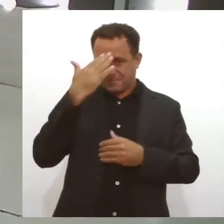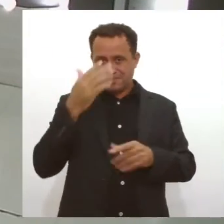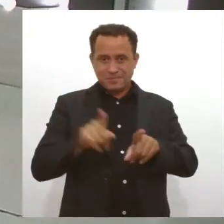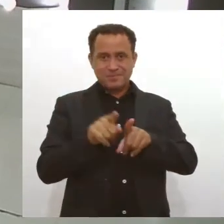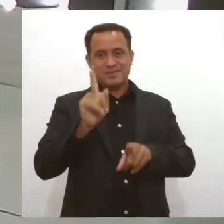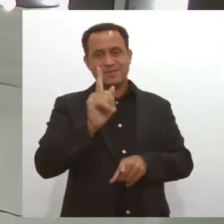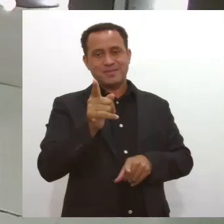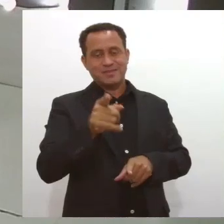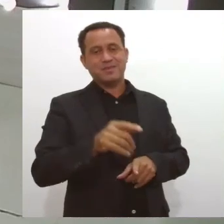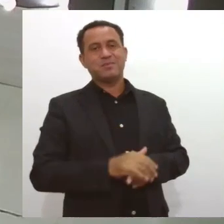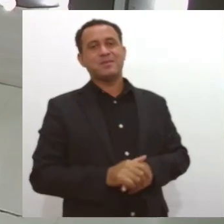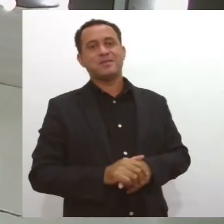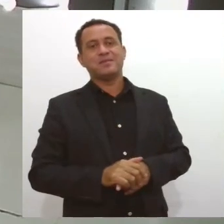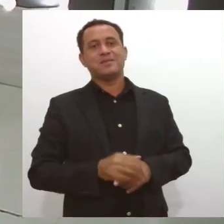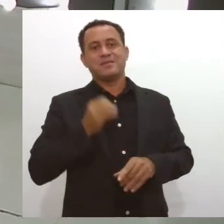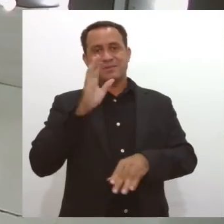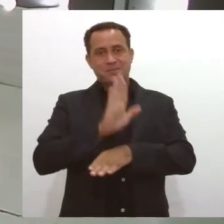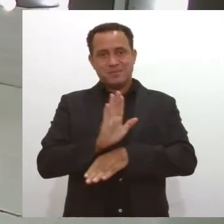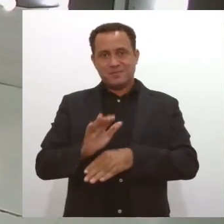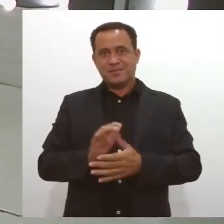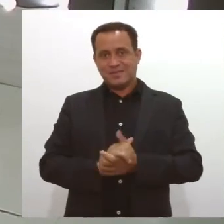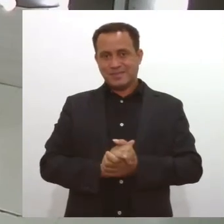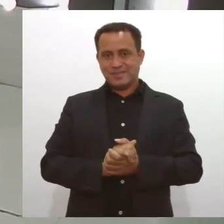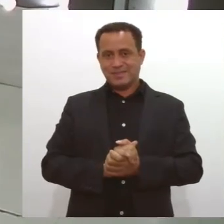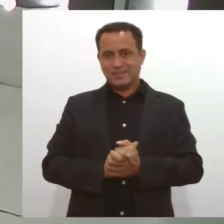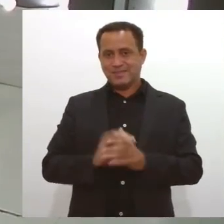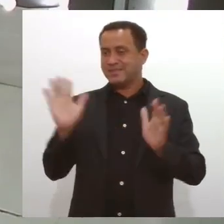a você, Nauquiga, boa tarde. Obrigada, tchau, tchau.